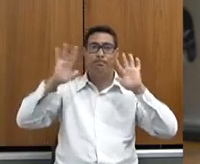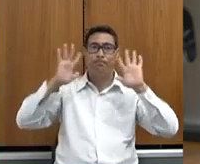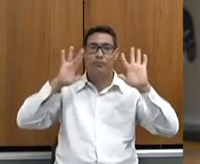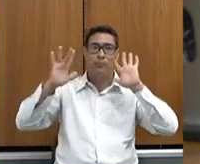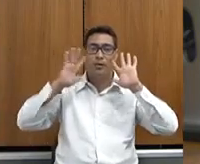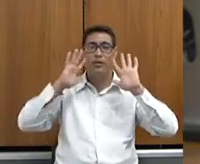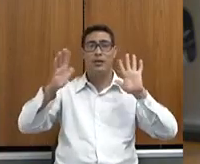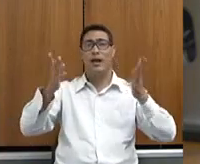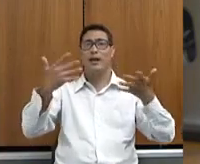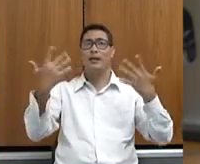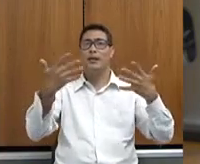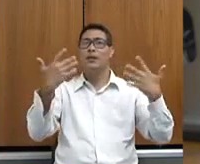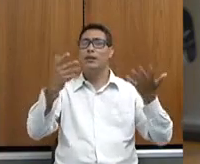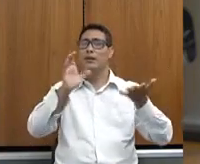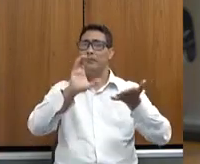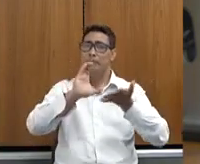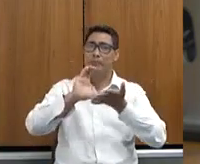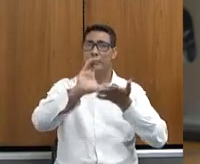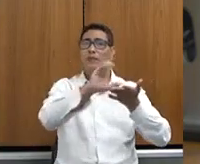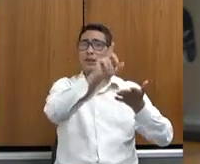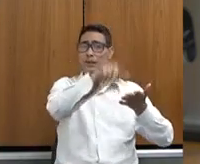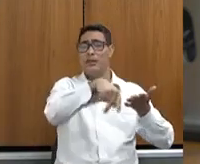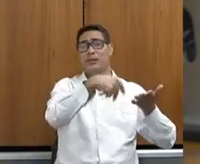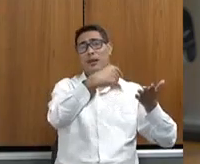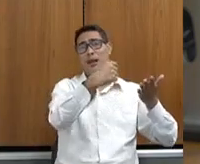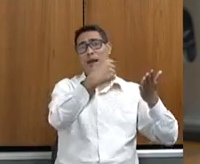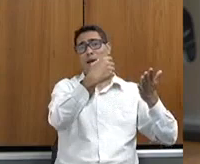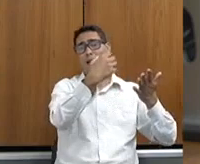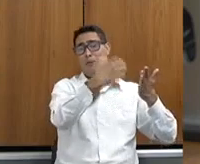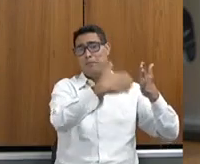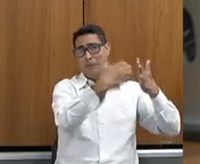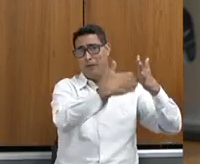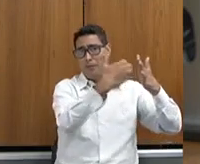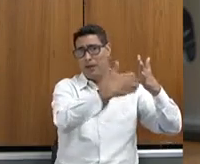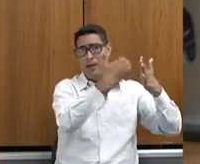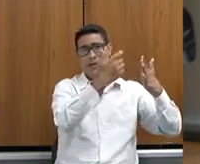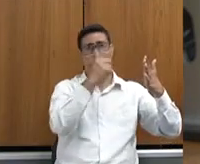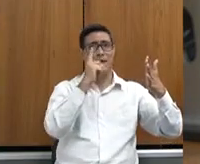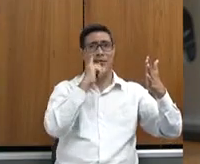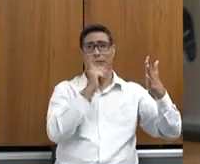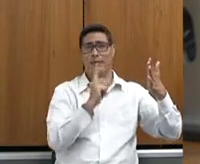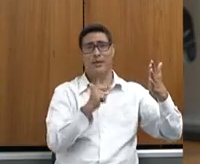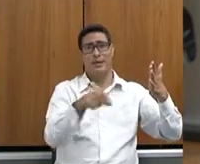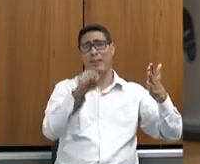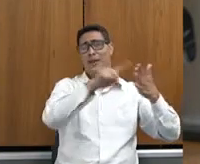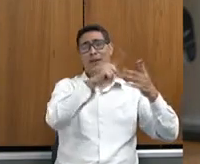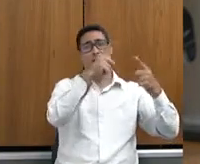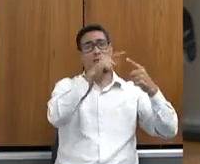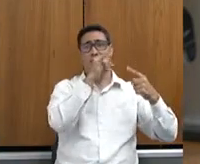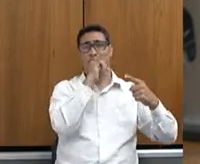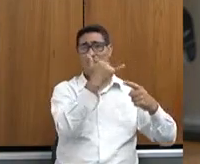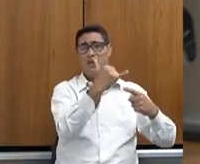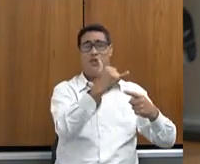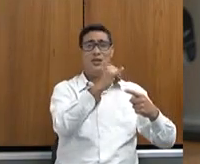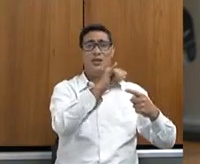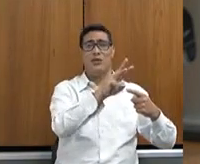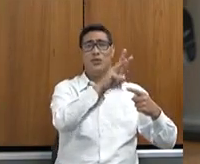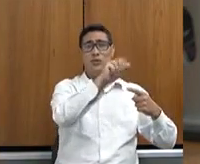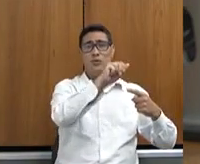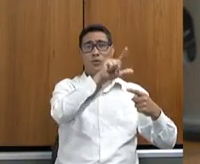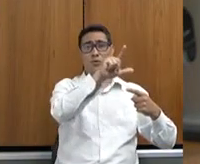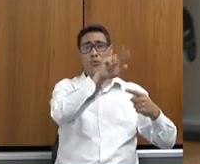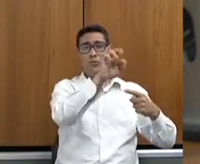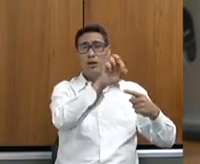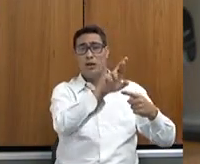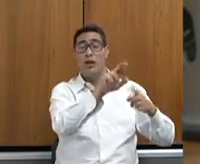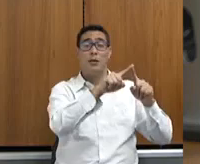invés de financiar uma empresa que vai produzir, eu esqueço, eu não entendo bem essa questão de watts, megawatts, sei lá, de repente, vai ter um grande